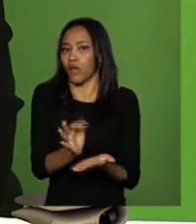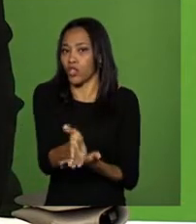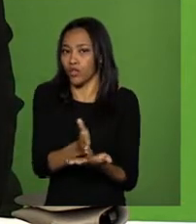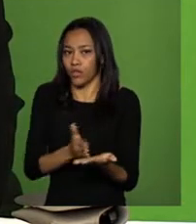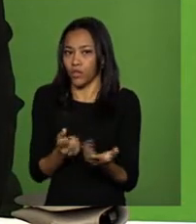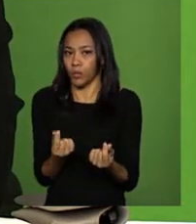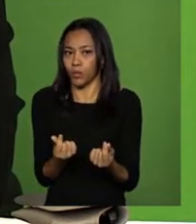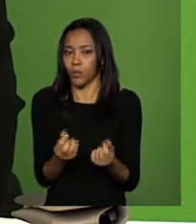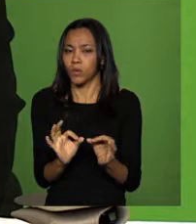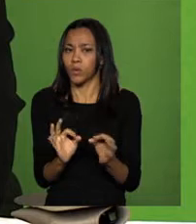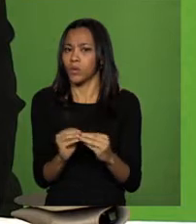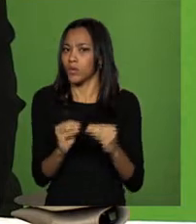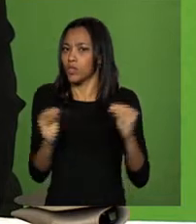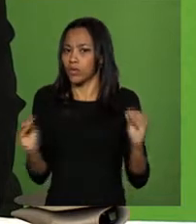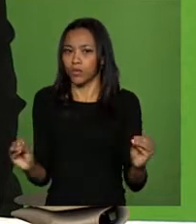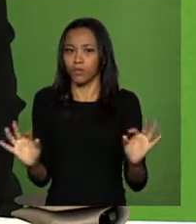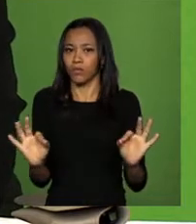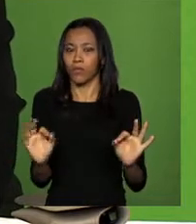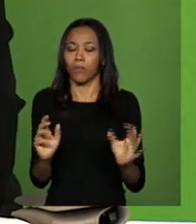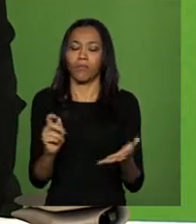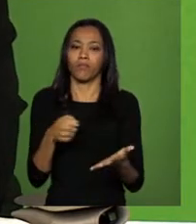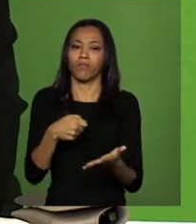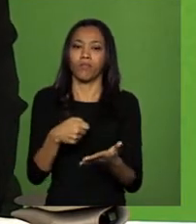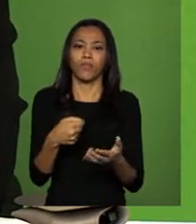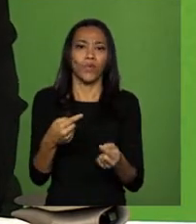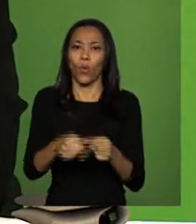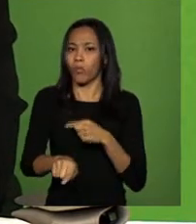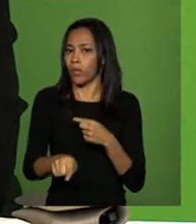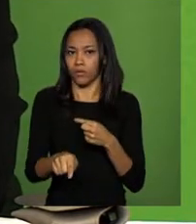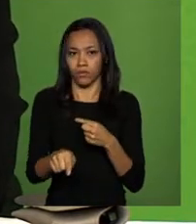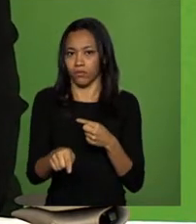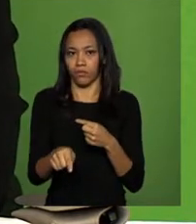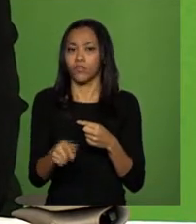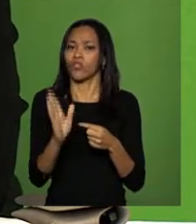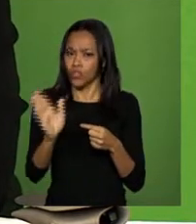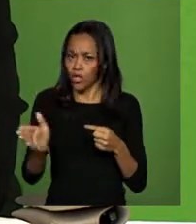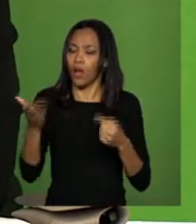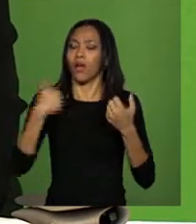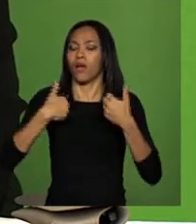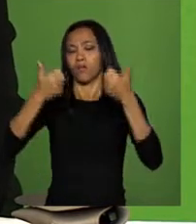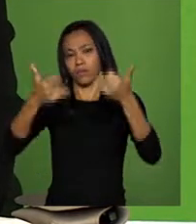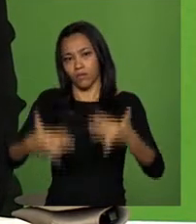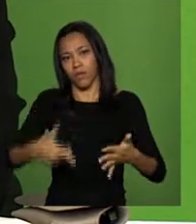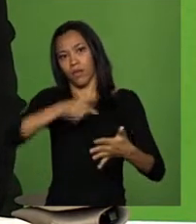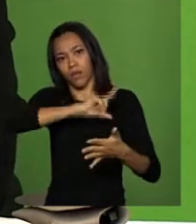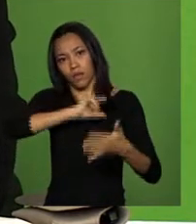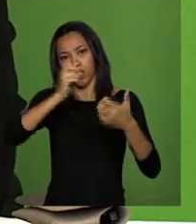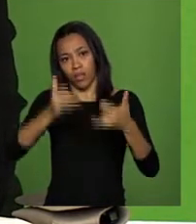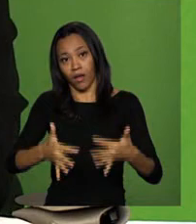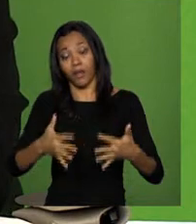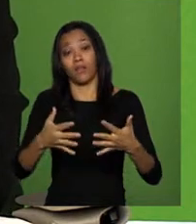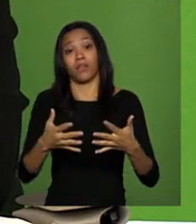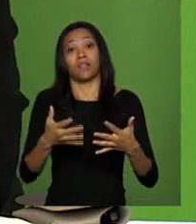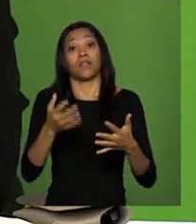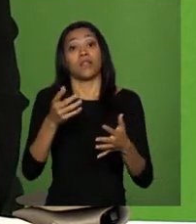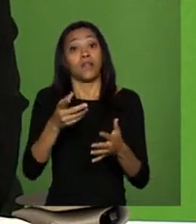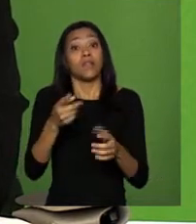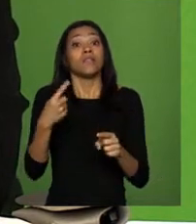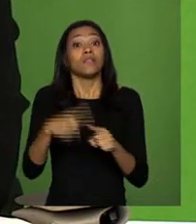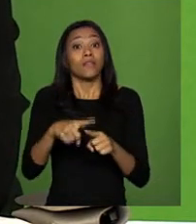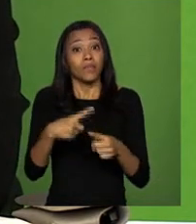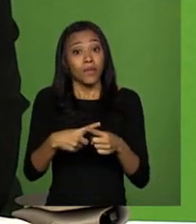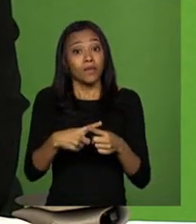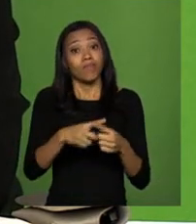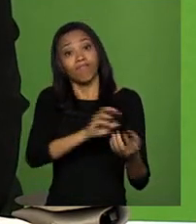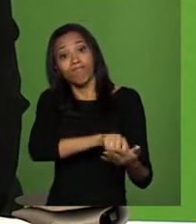Isso não tem sentido. Aliás, eu falei isso publicamente na exposição. Então, vai ter que pagar. Repartição, inclusive, devido à união.